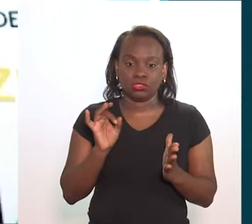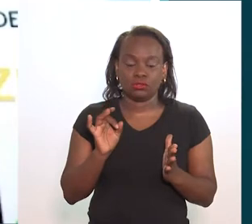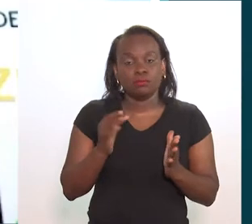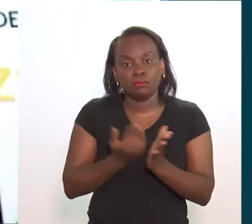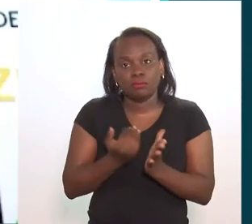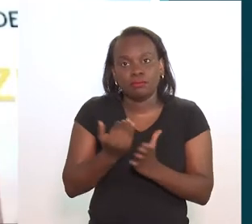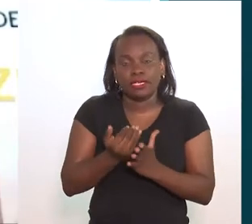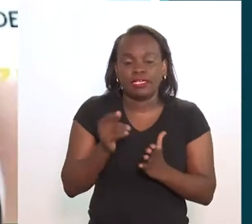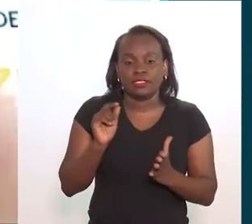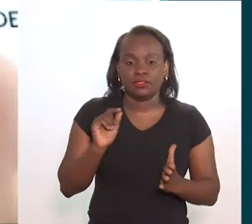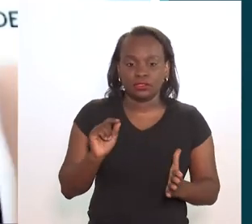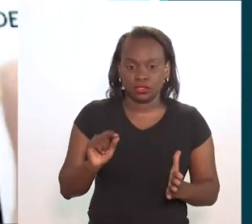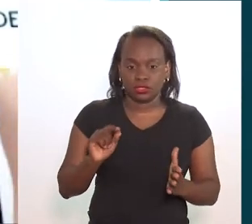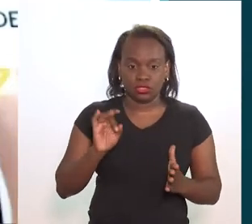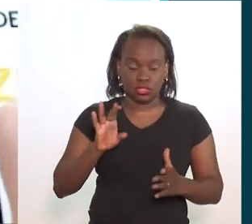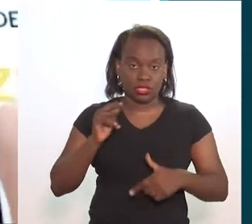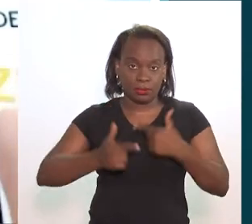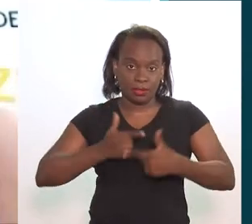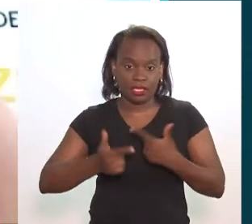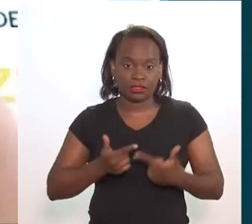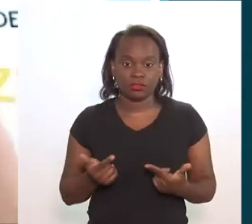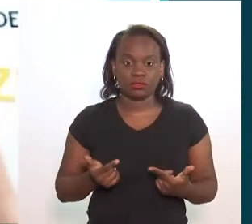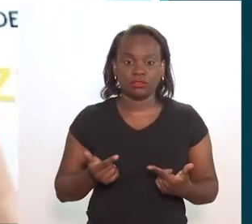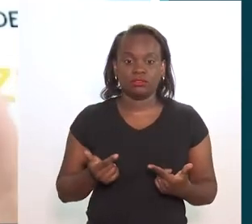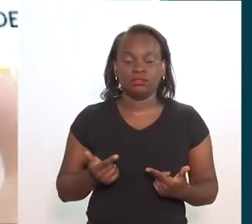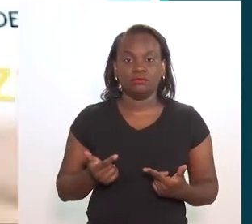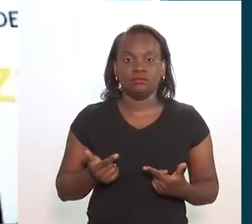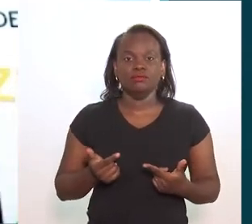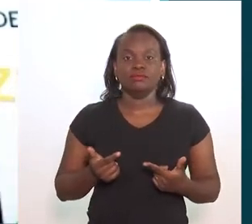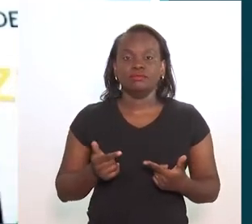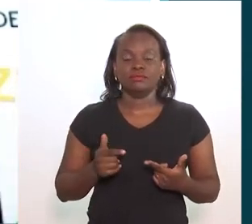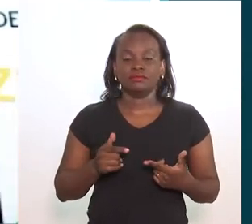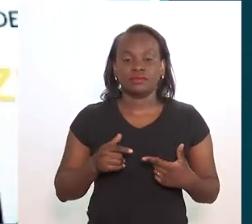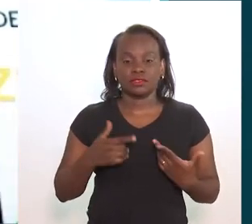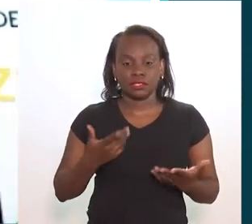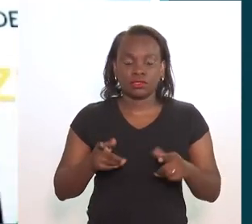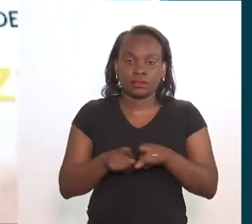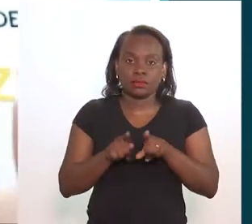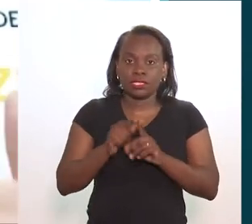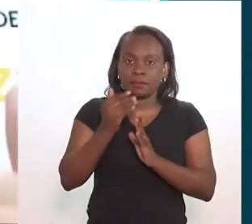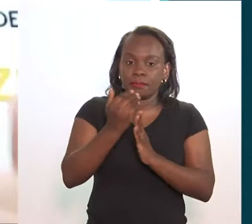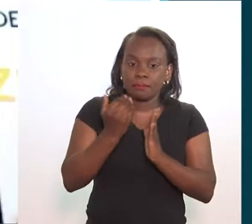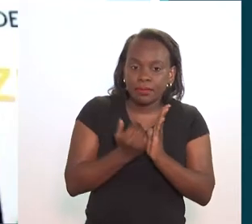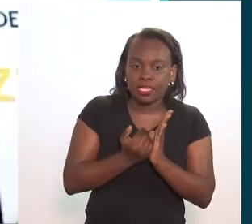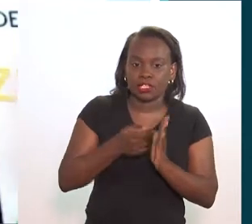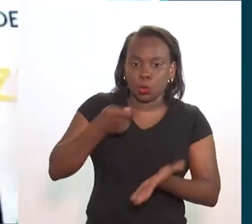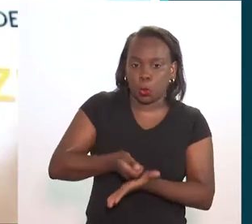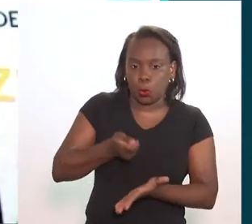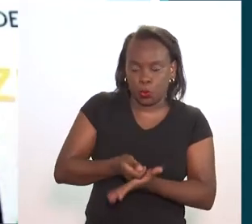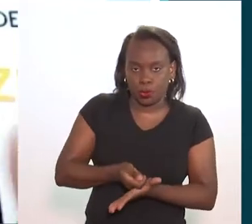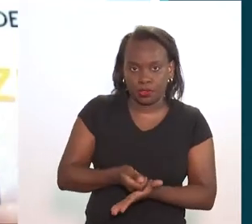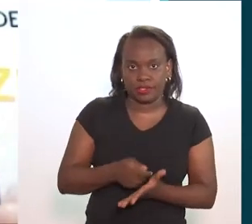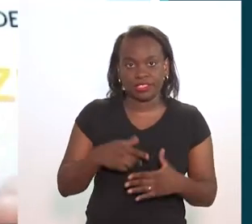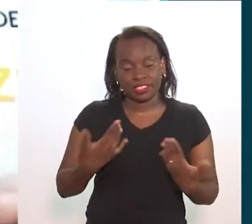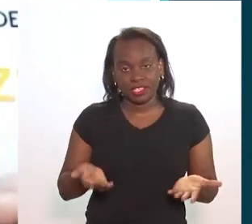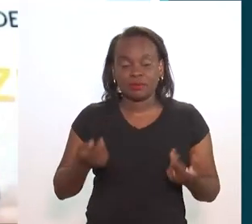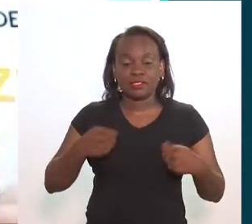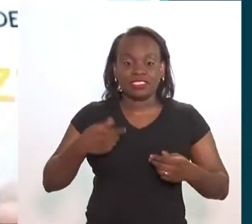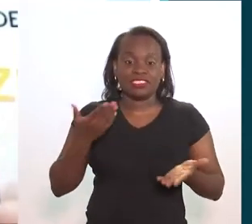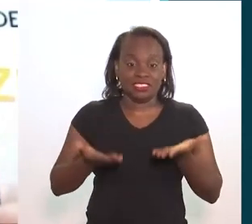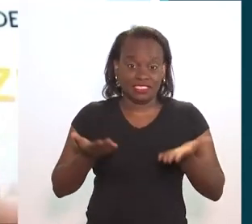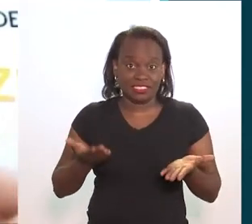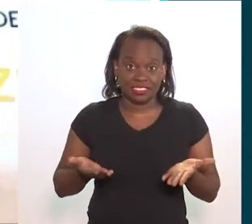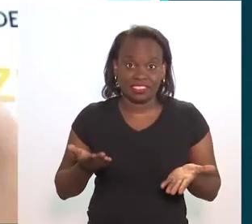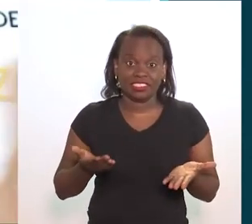do que o trabalho, né? E um pouco menos do que uma obrigação,